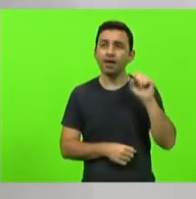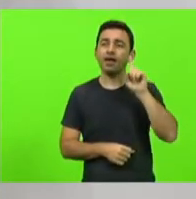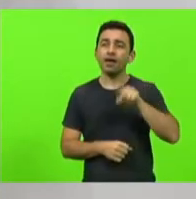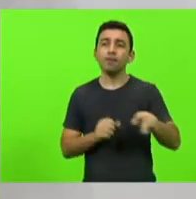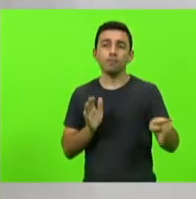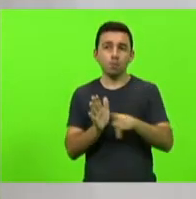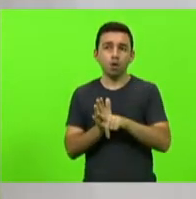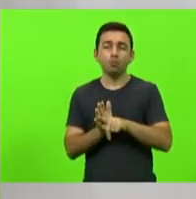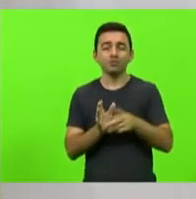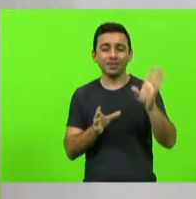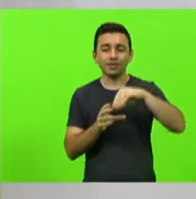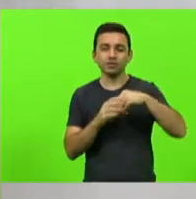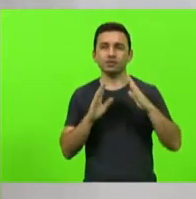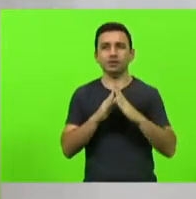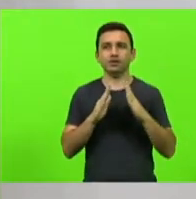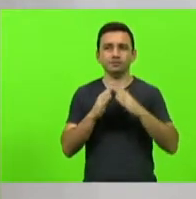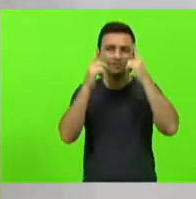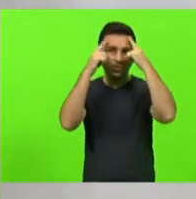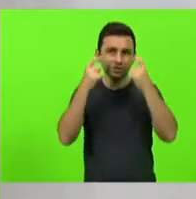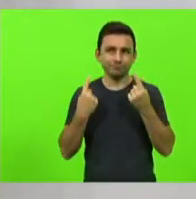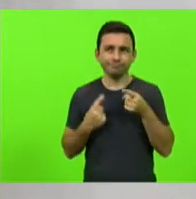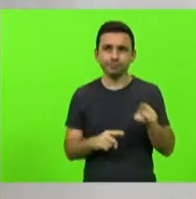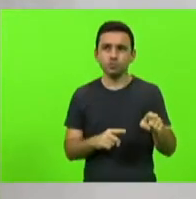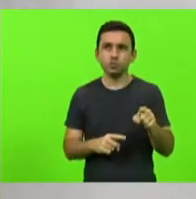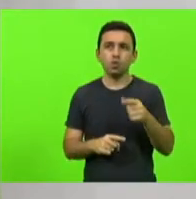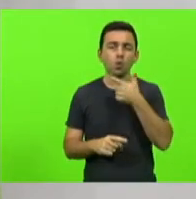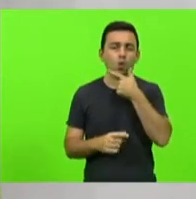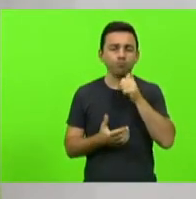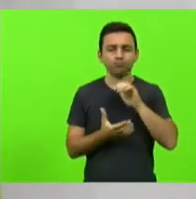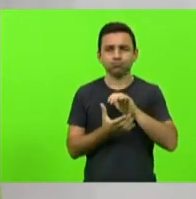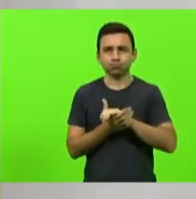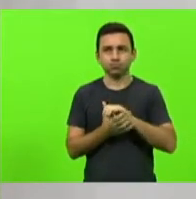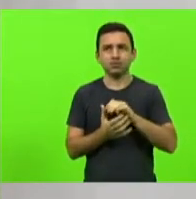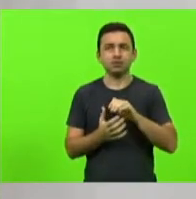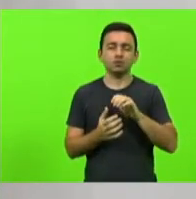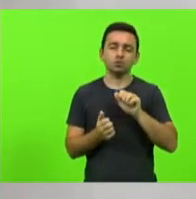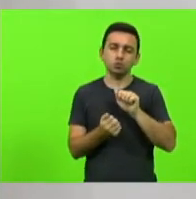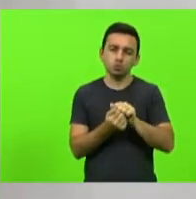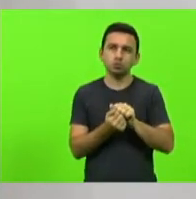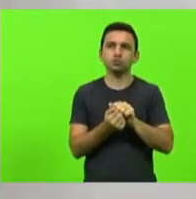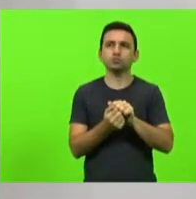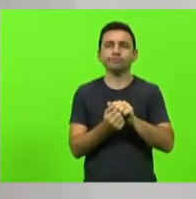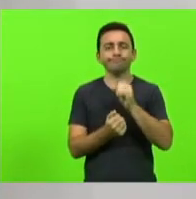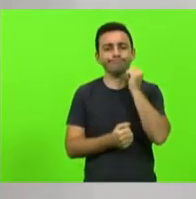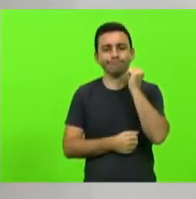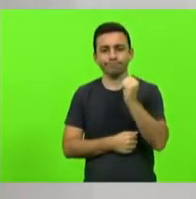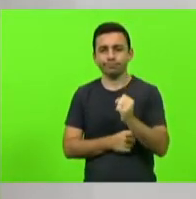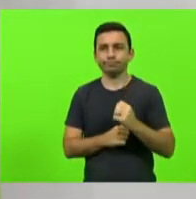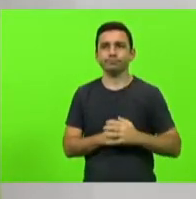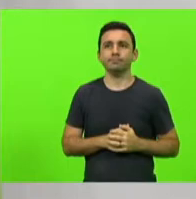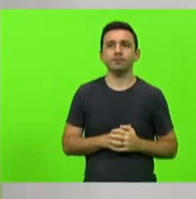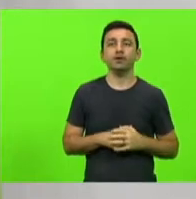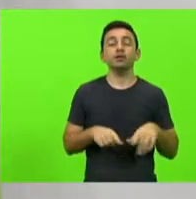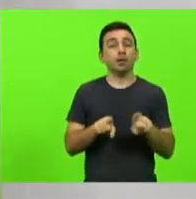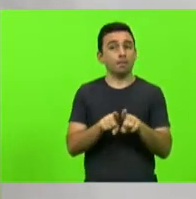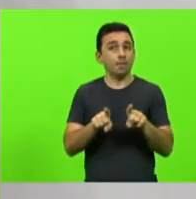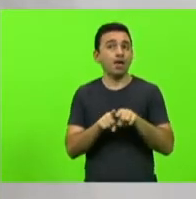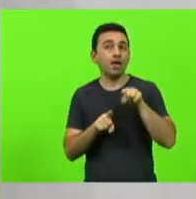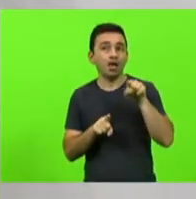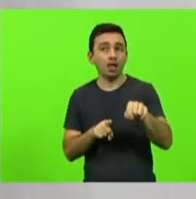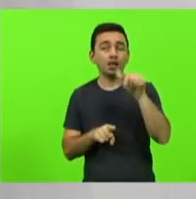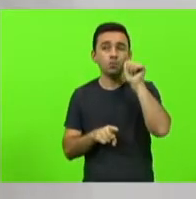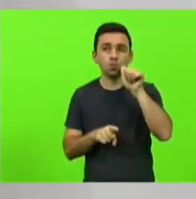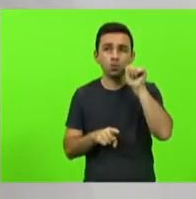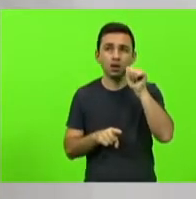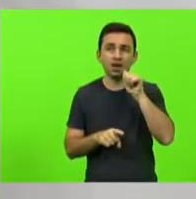violência doméstica crime cometido pelo próprio companheiro da vítima além disso a mulher é vítima de agressão a cada